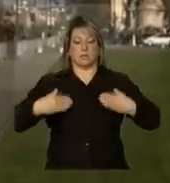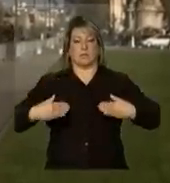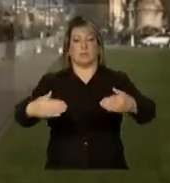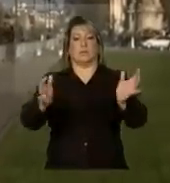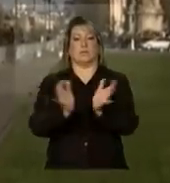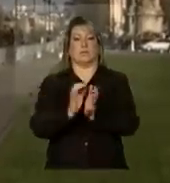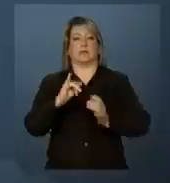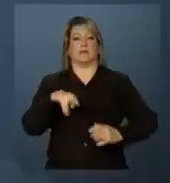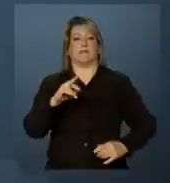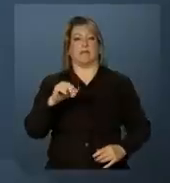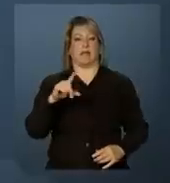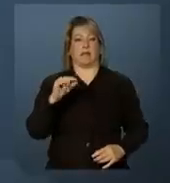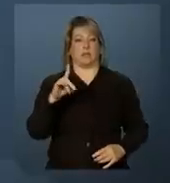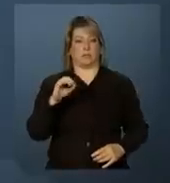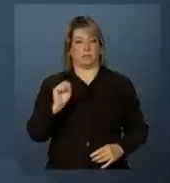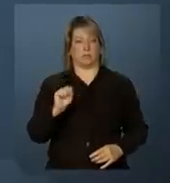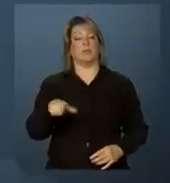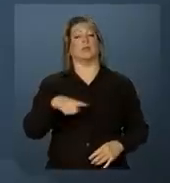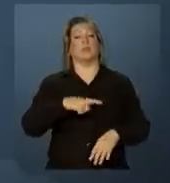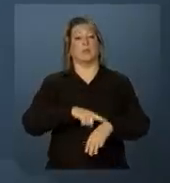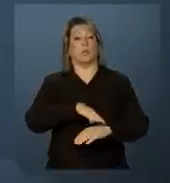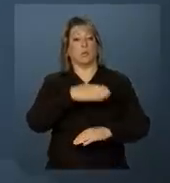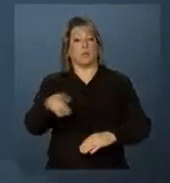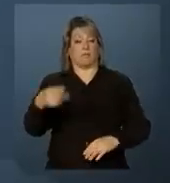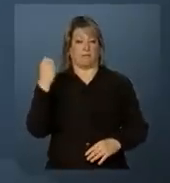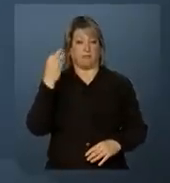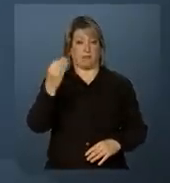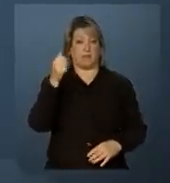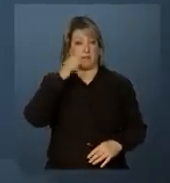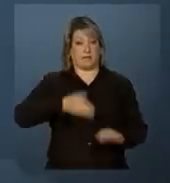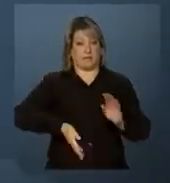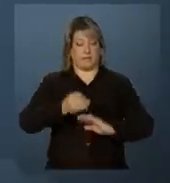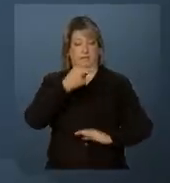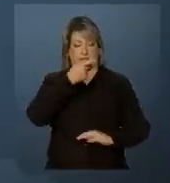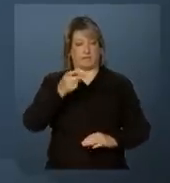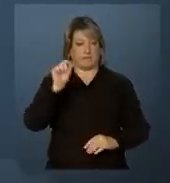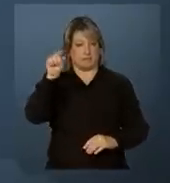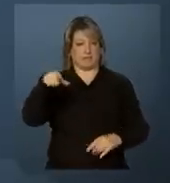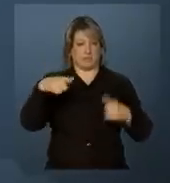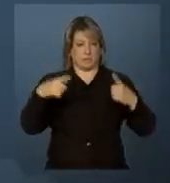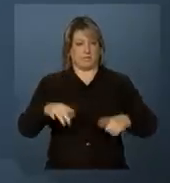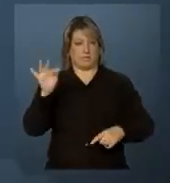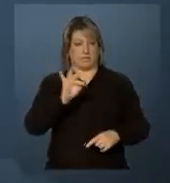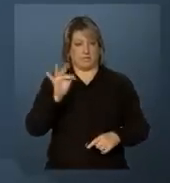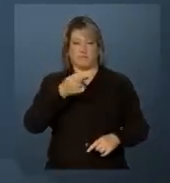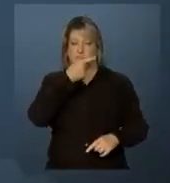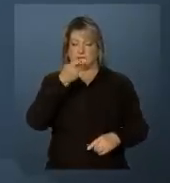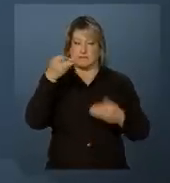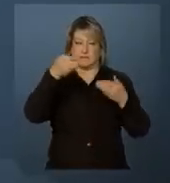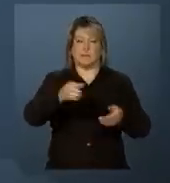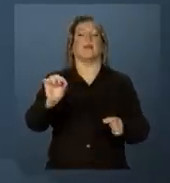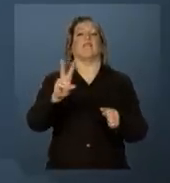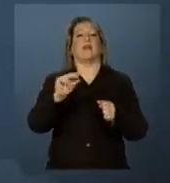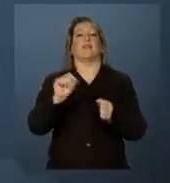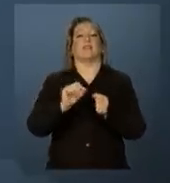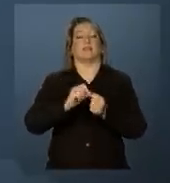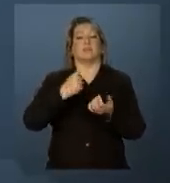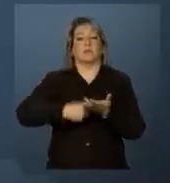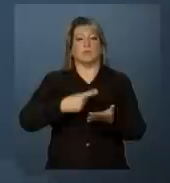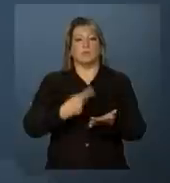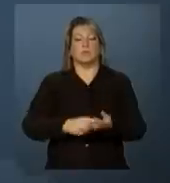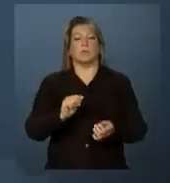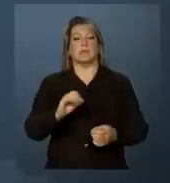inválidos. E durante a viagem a Paris, será firmado um acordo para que o programa Ciências Sem